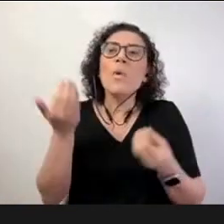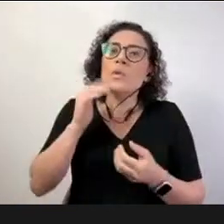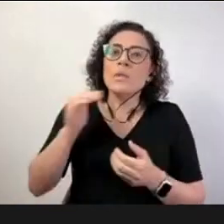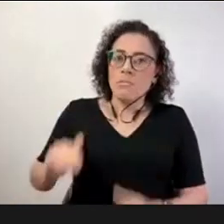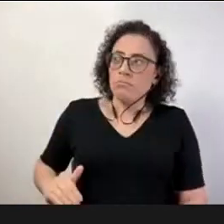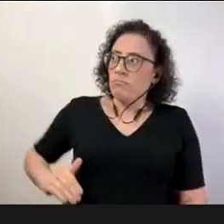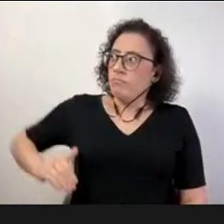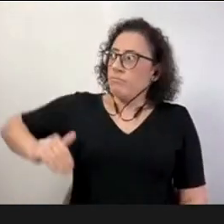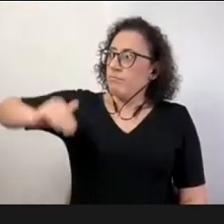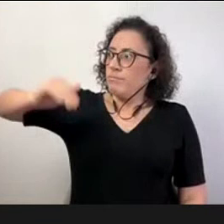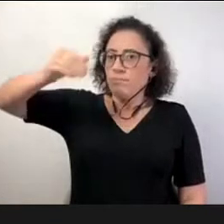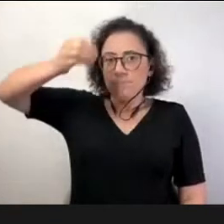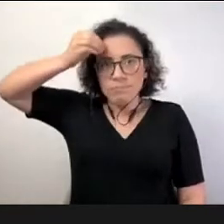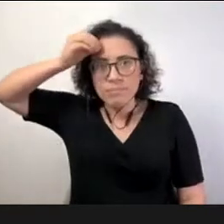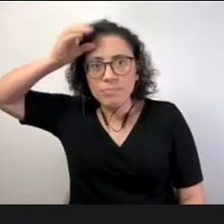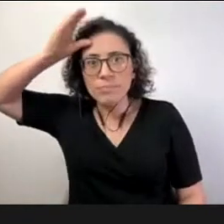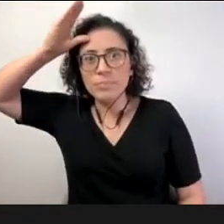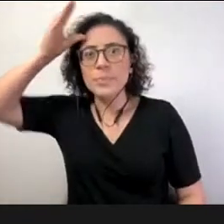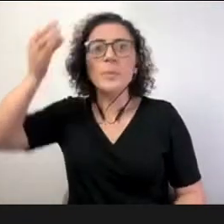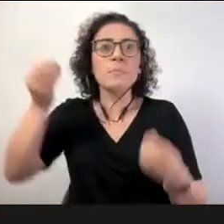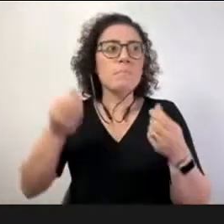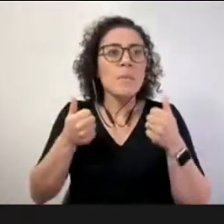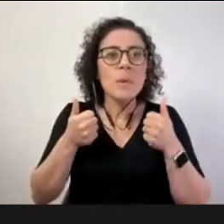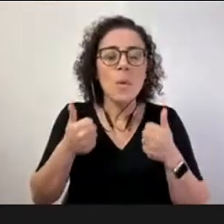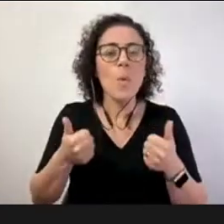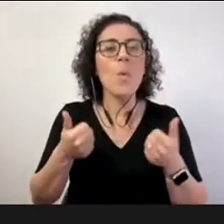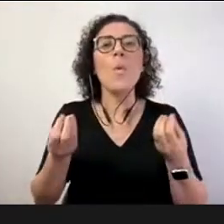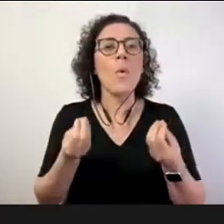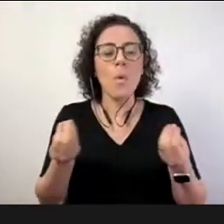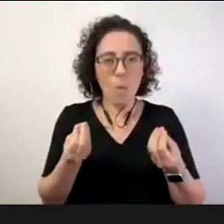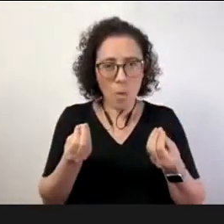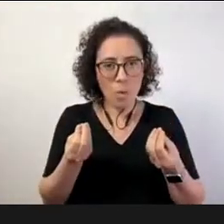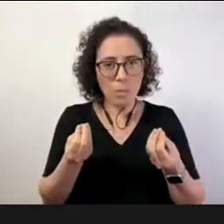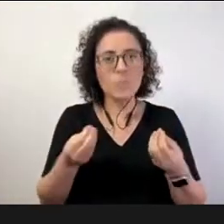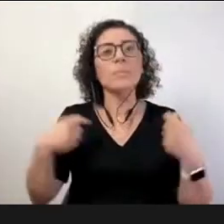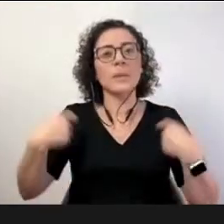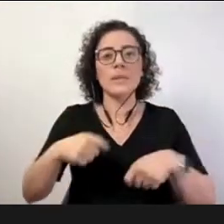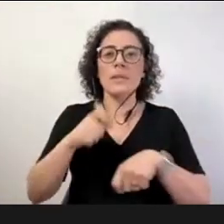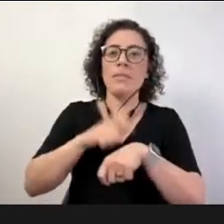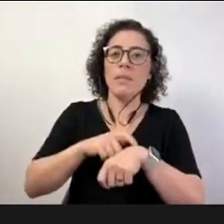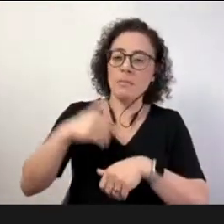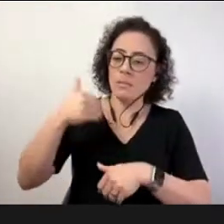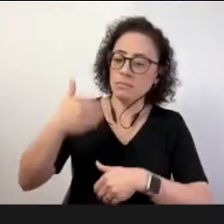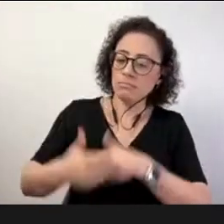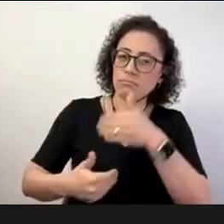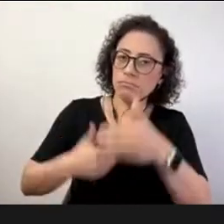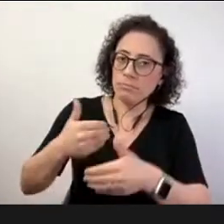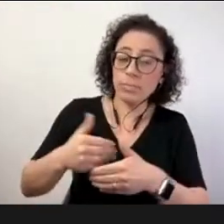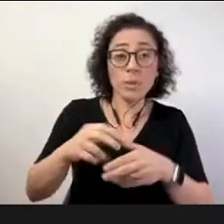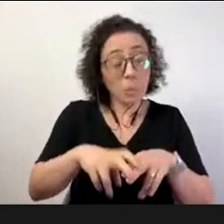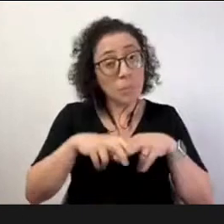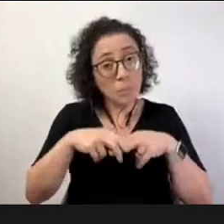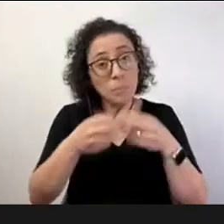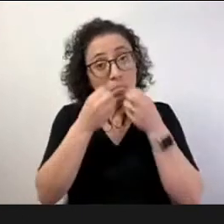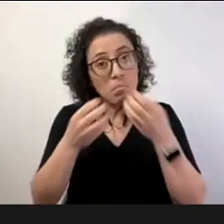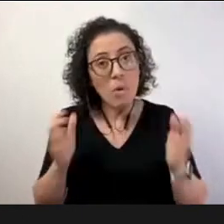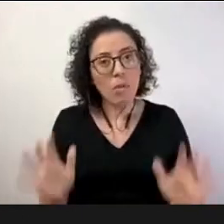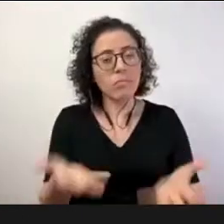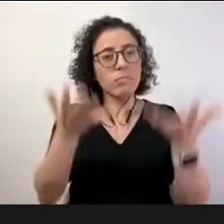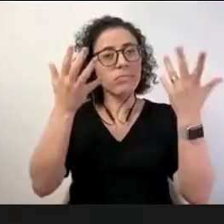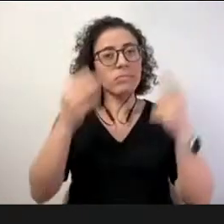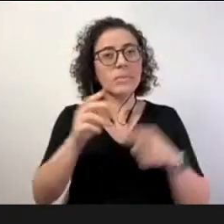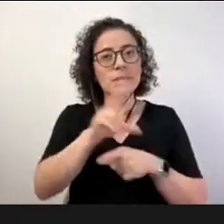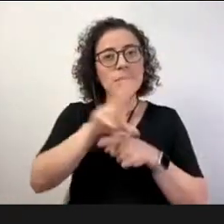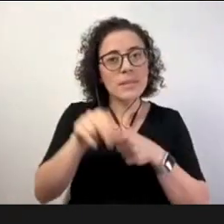isso é bom também que o Senac de São Carlos tenha feito esta iniciativa durante uma semana. É bom uma semana de